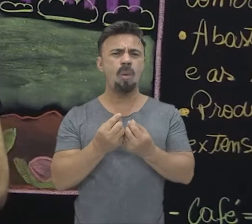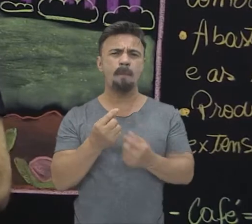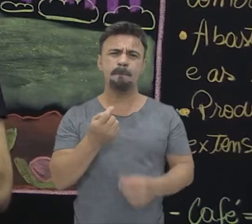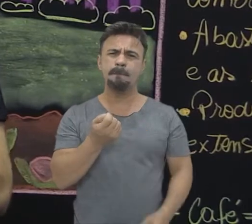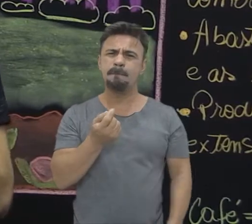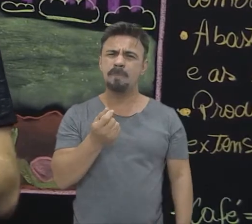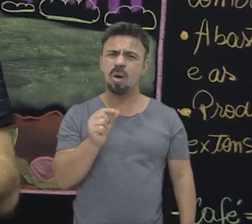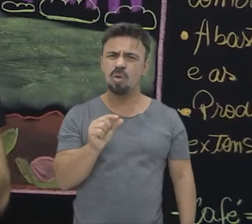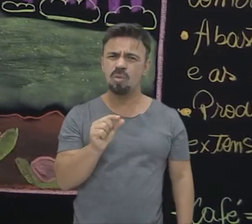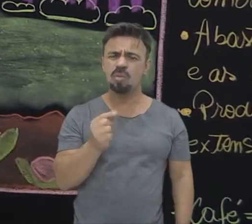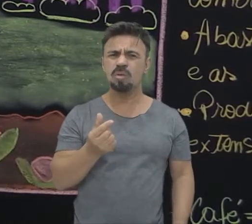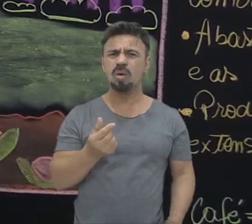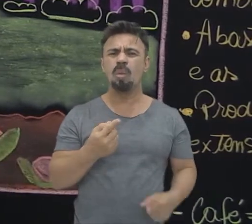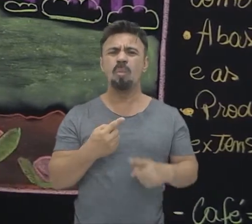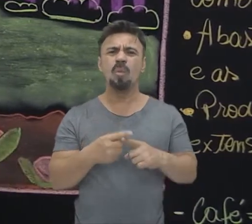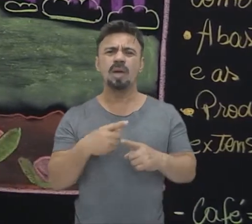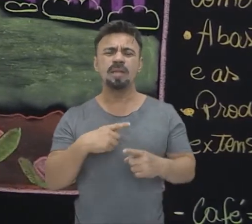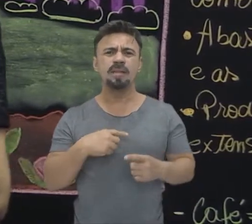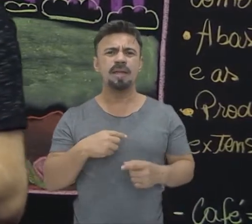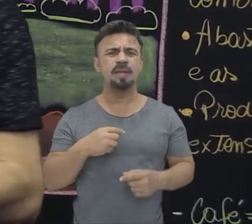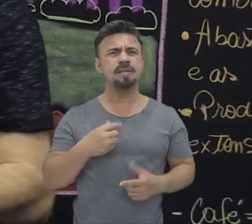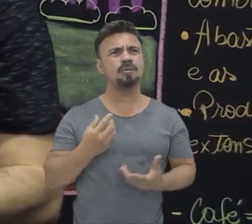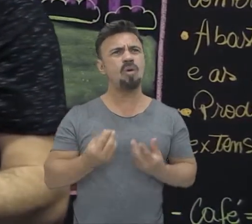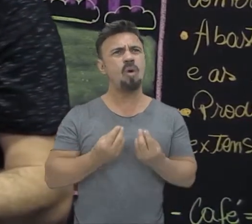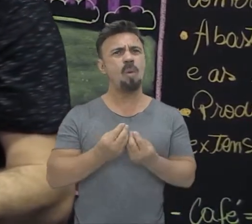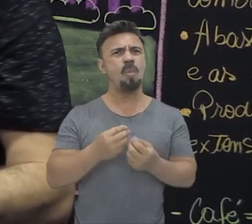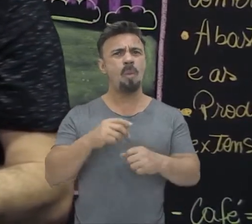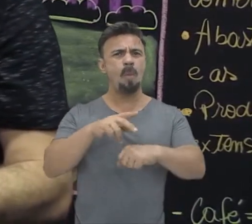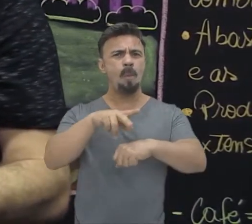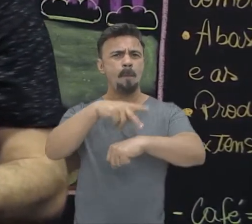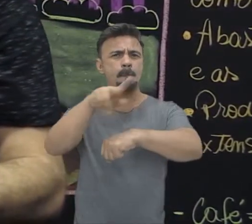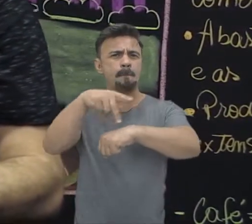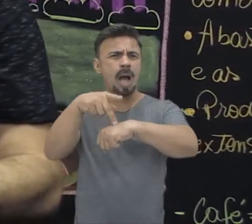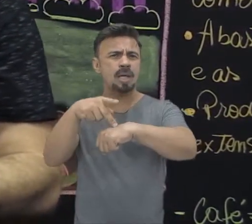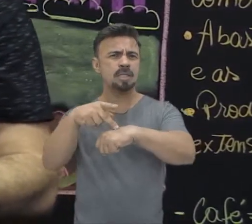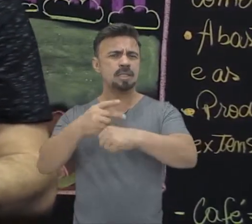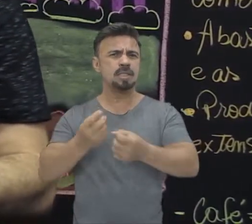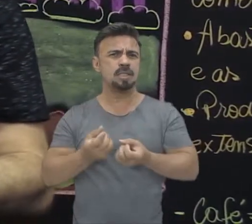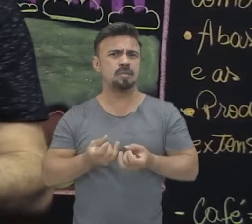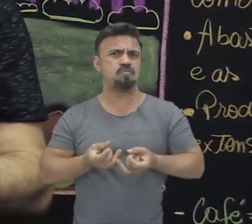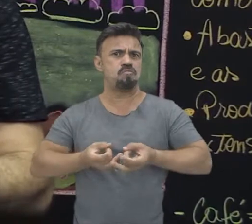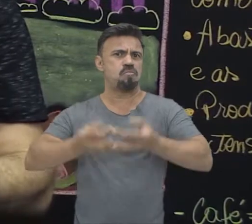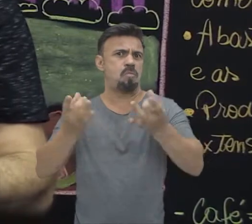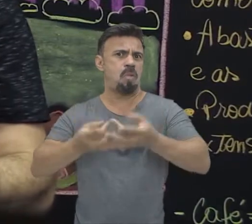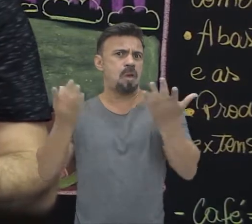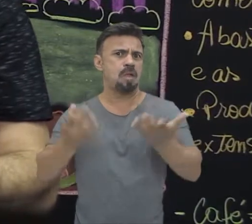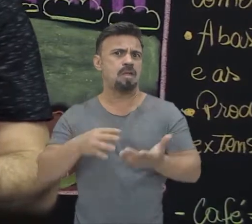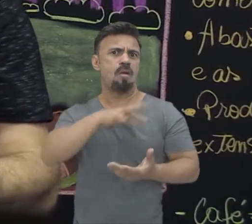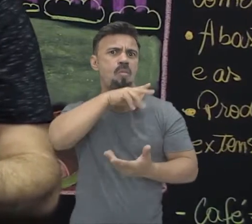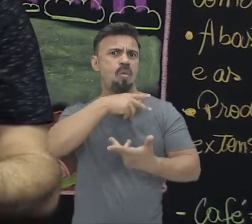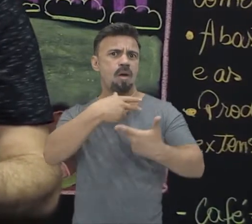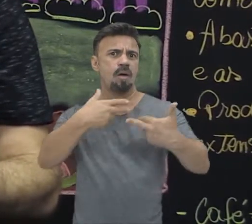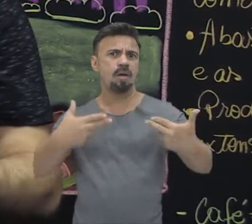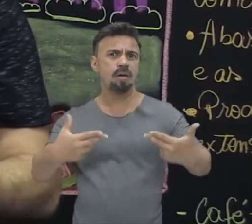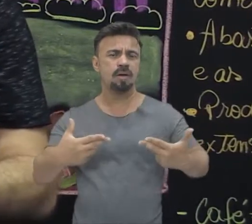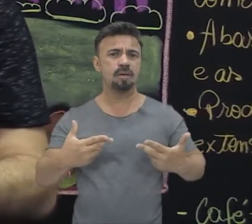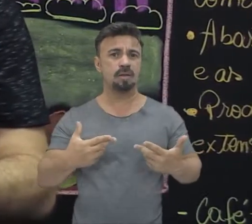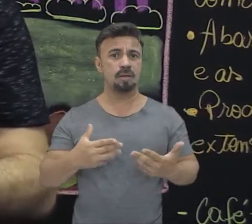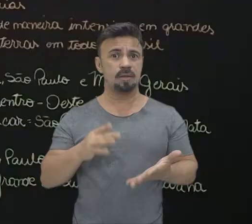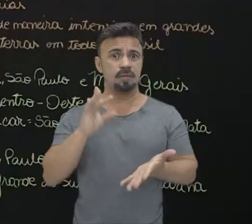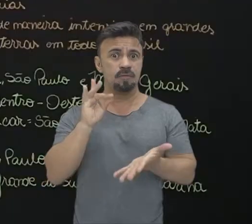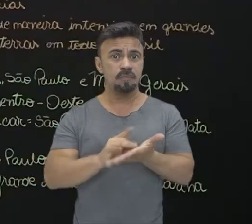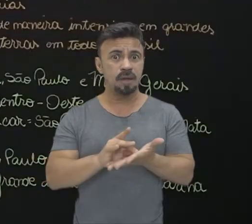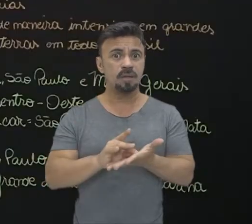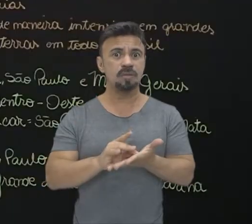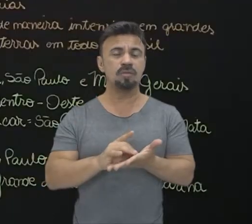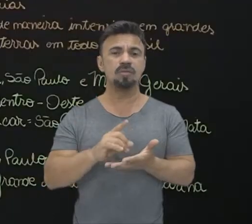pouco assim? E por que nós temos essa ideia de que somos um país de produção agropecuária? Porque de fato nós somos.